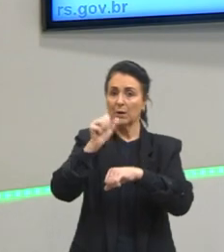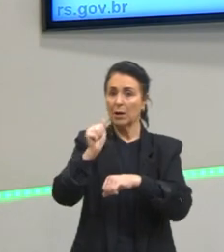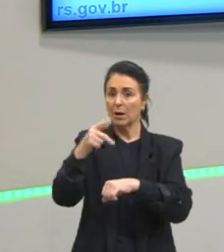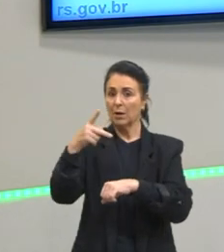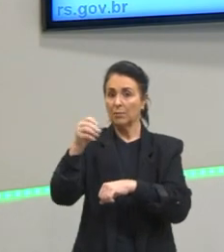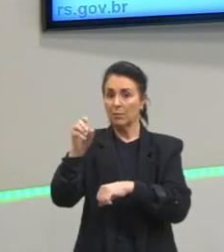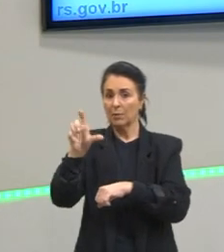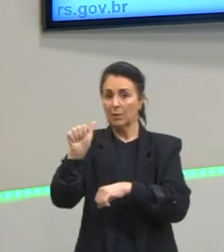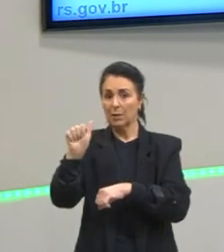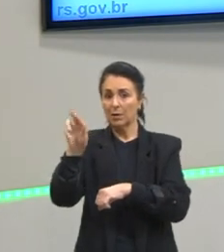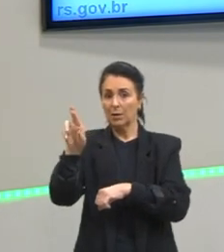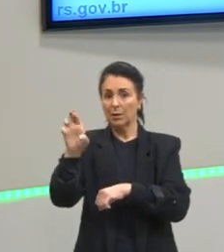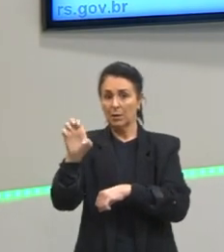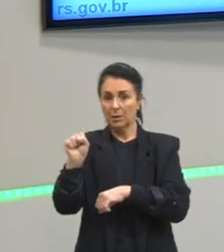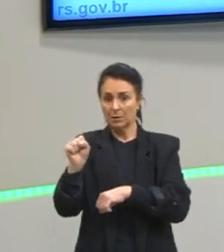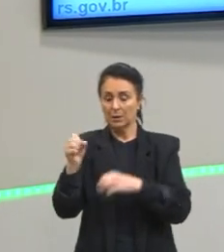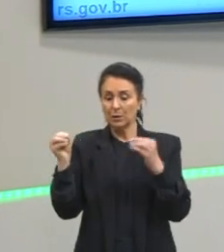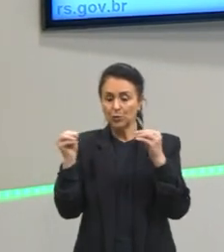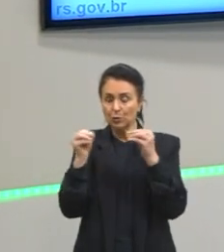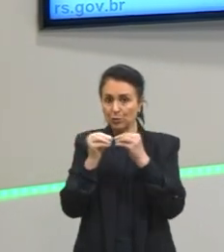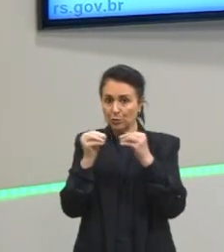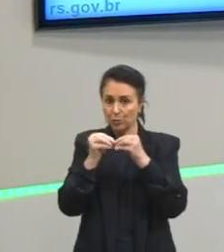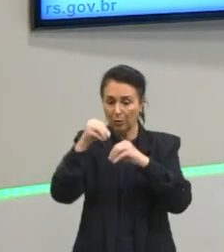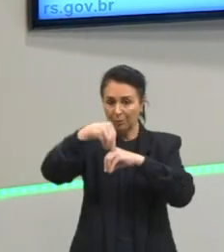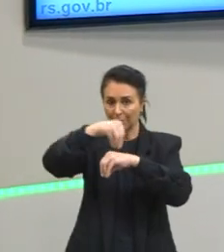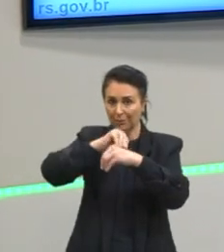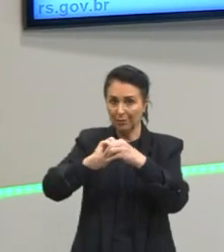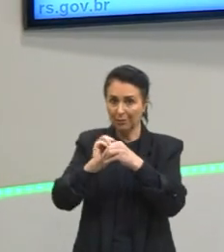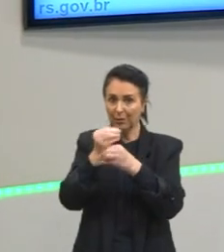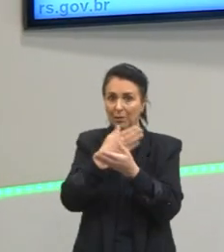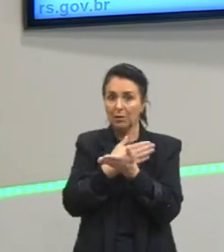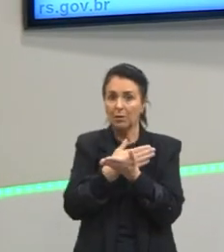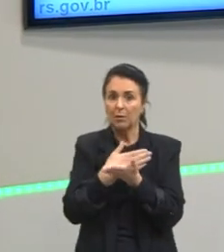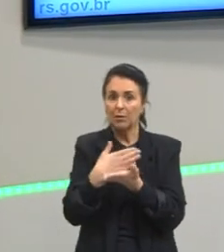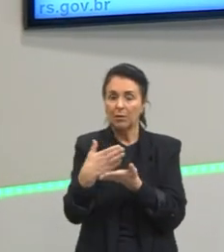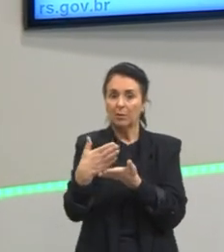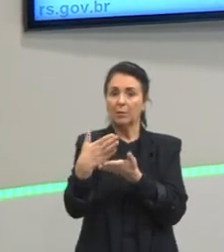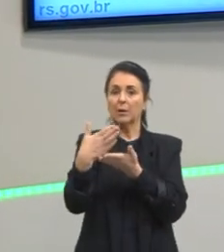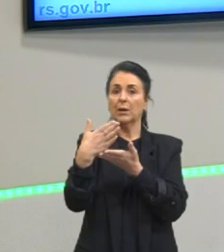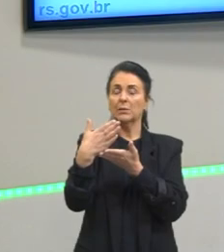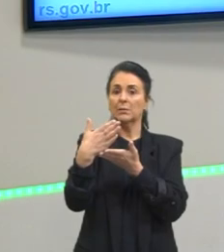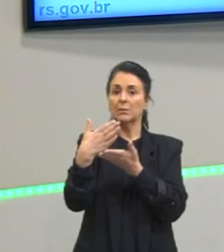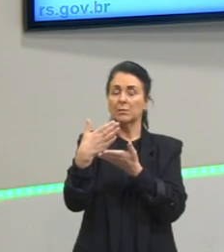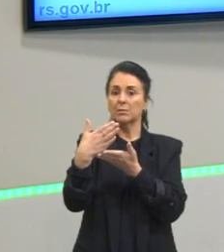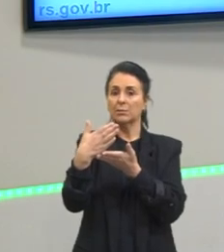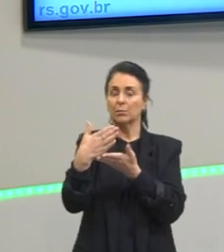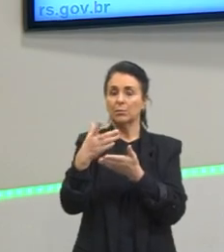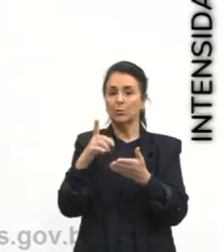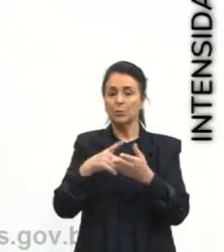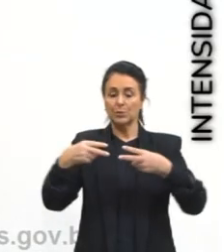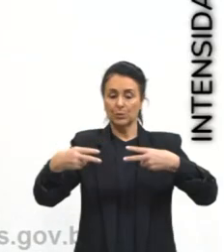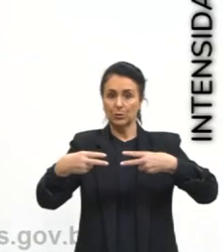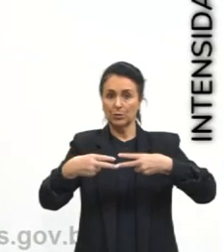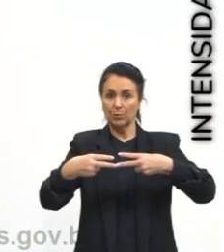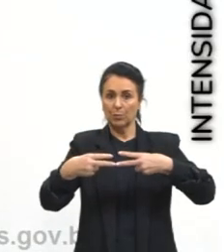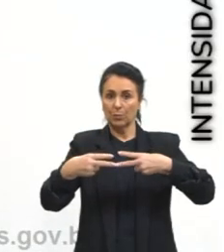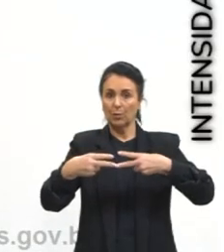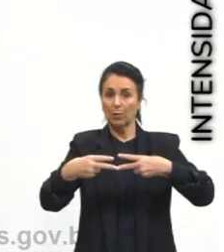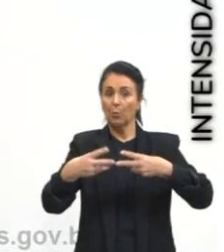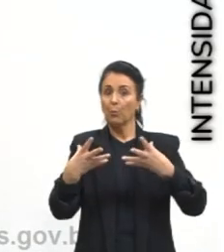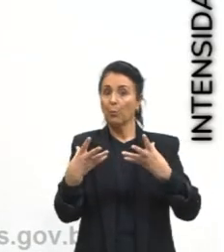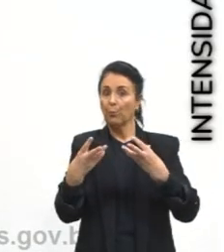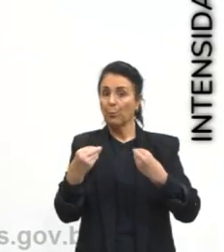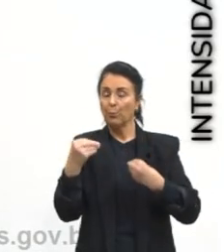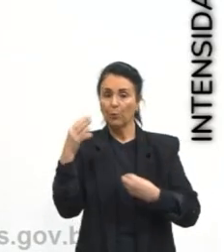se chocam lá nas interações das moléculas, elas acabam formando, Induzindo essa formação dos dipolos muito rápido,